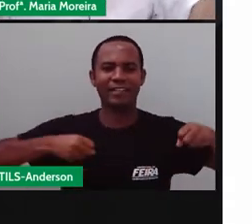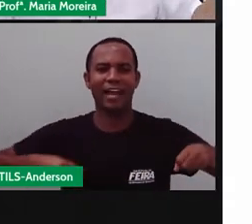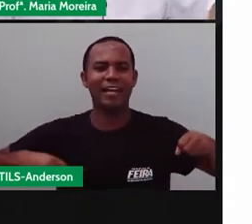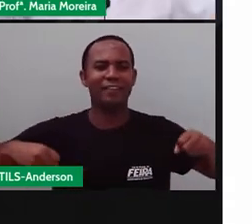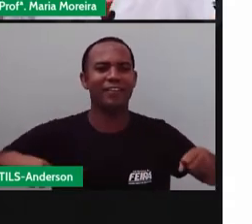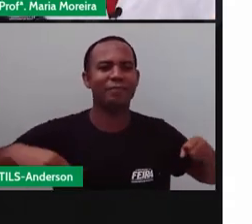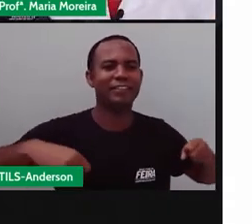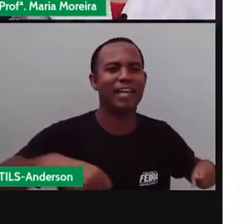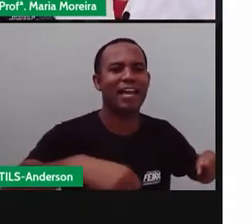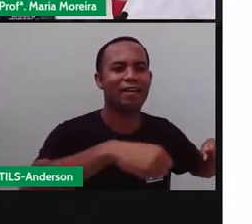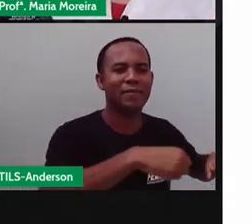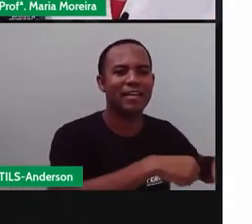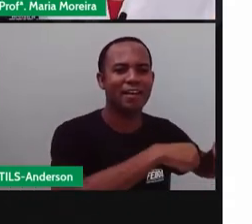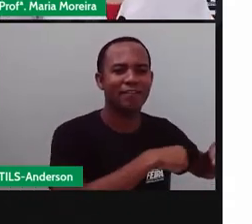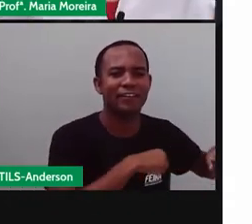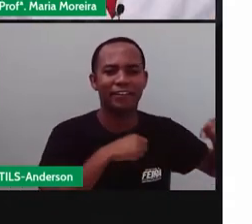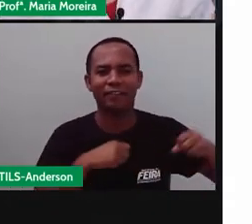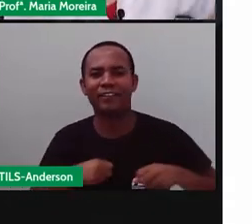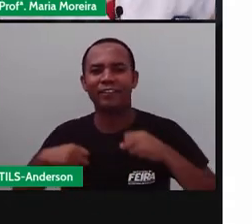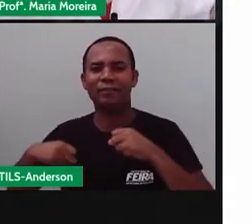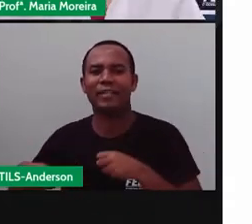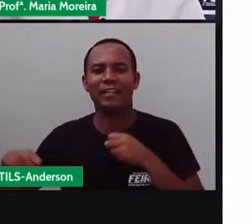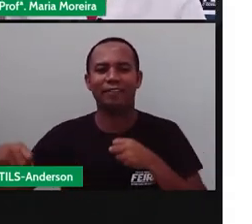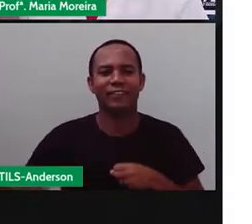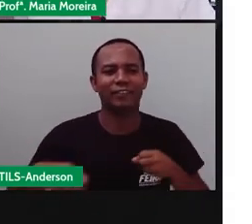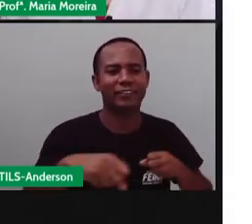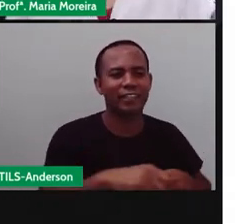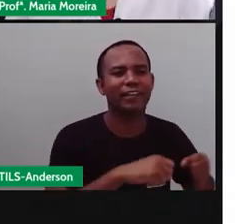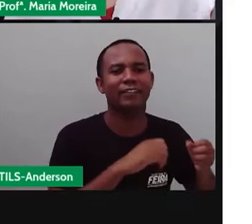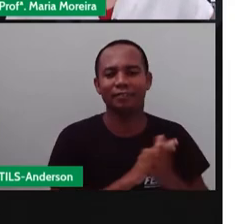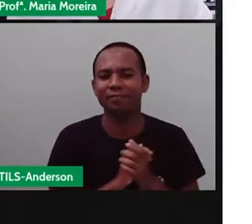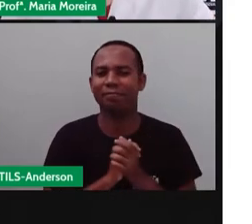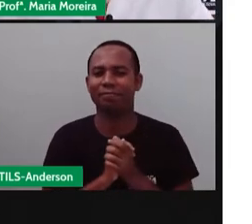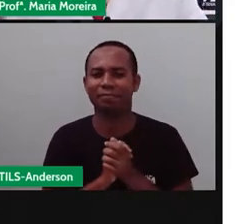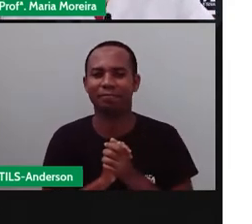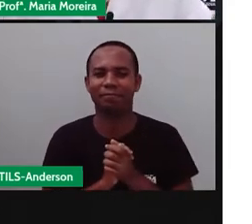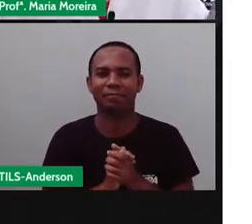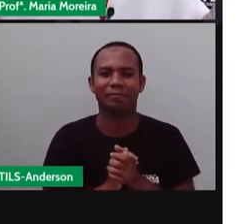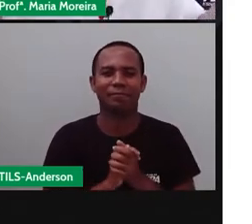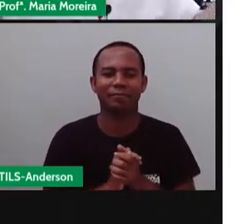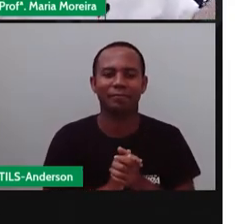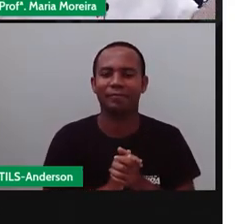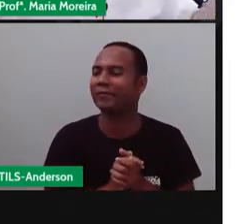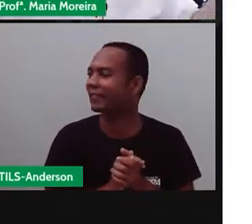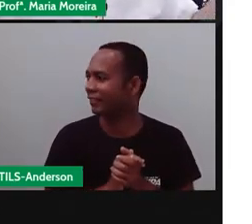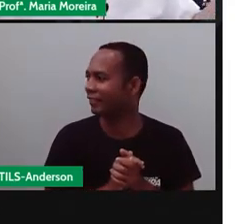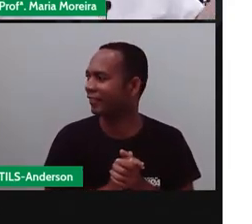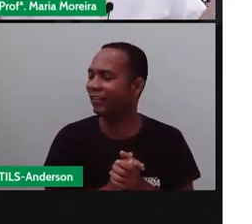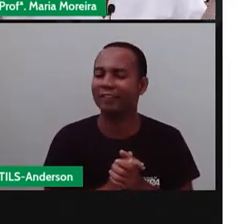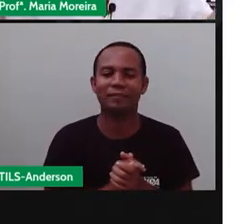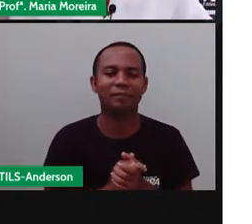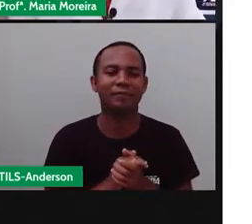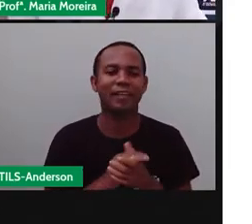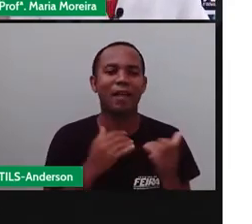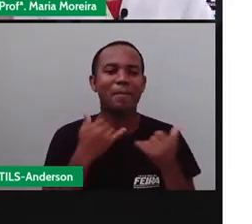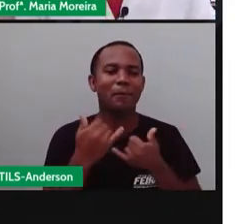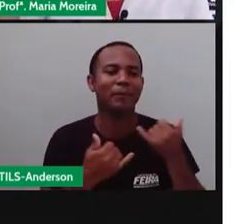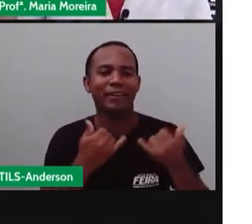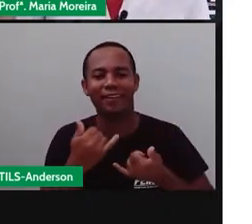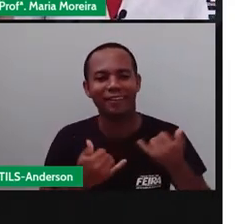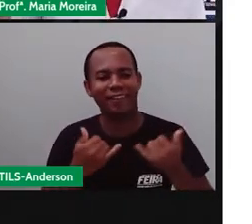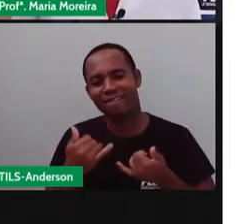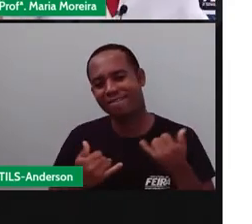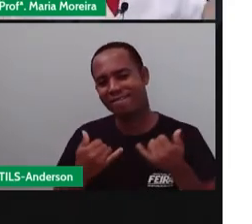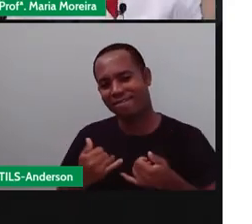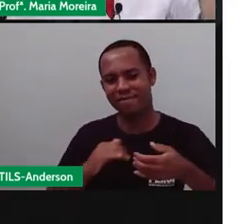cirandar. Vamos dar a meia, volta, volta e meia, vamos dar. O anel que tu me... É essa, né, dona? Ciranda, era de vida e se